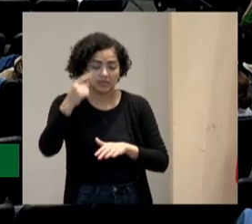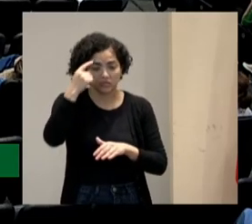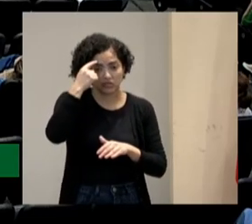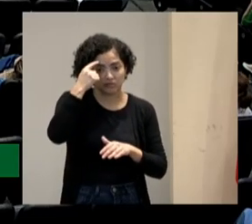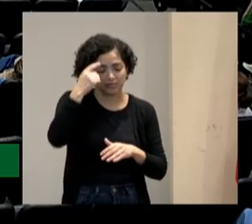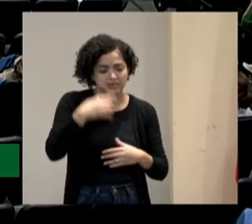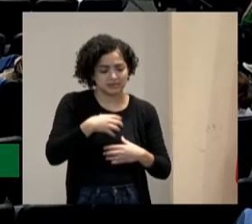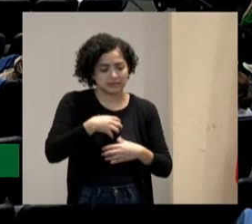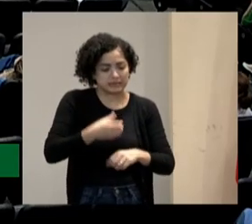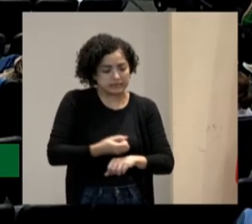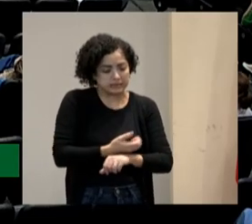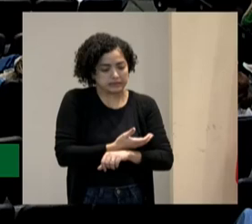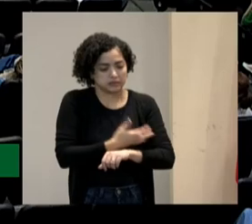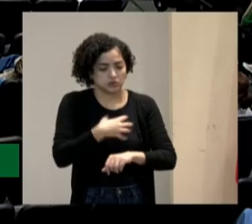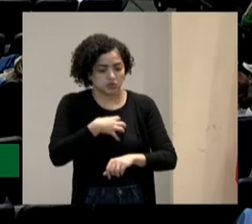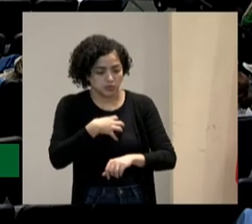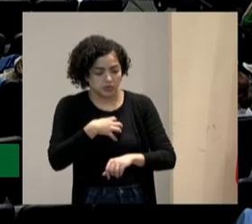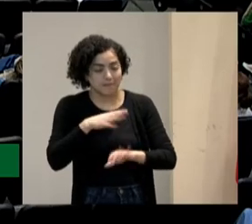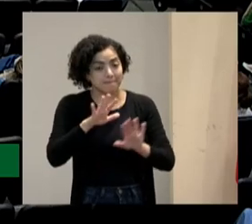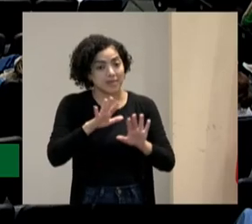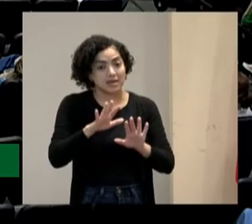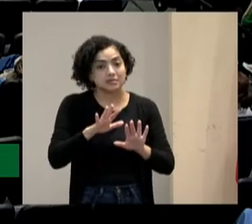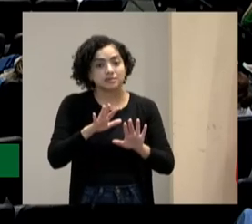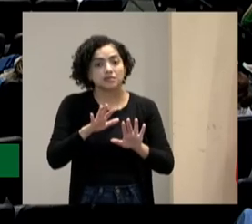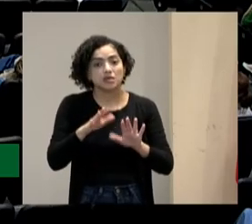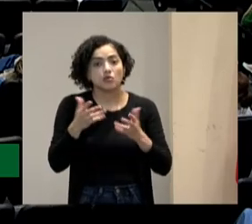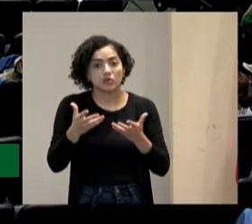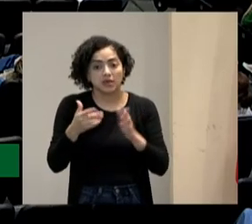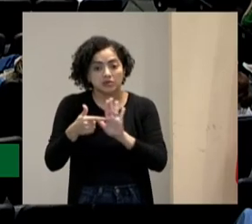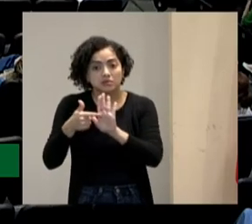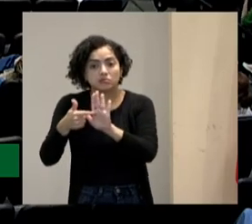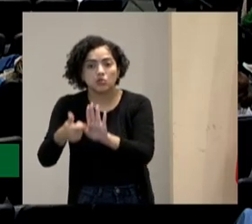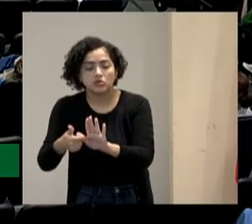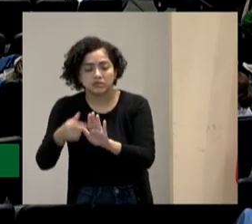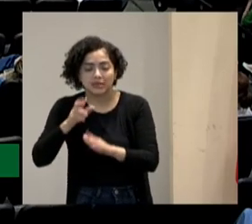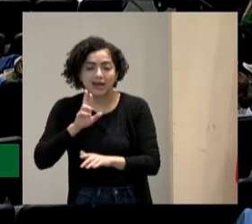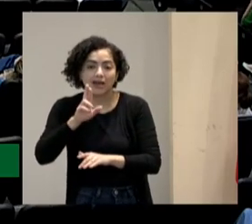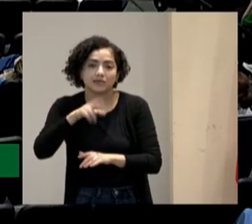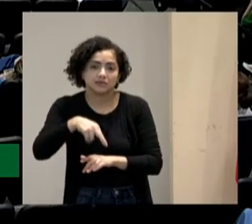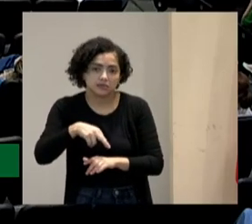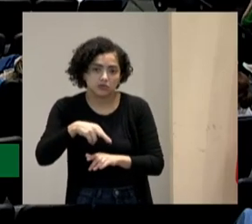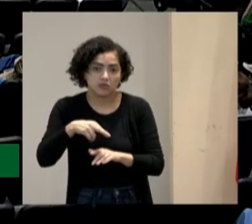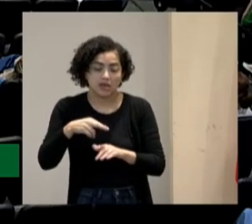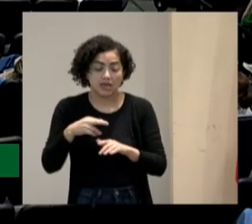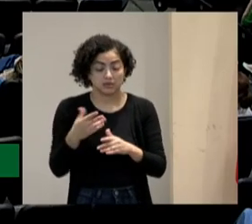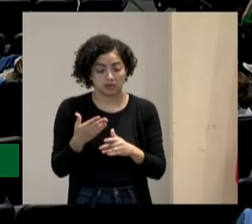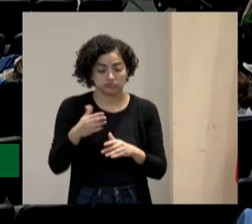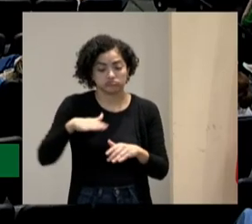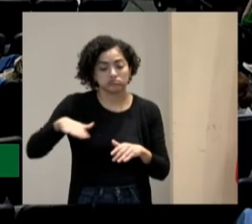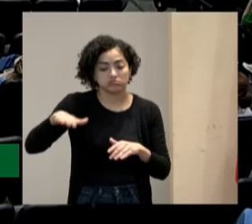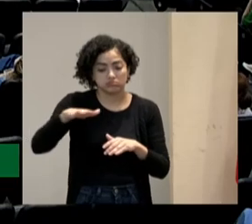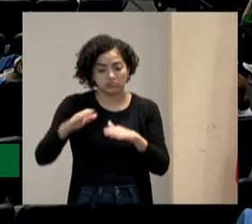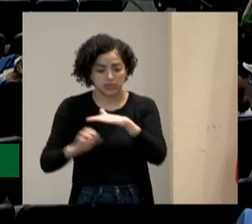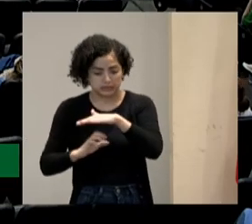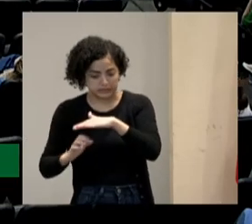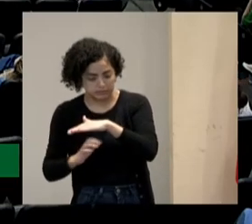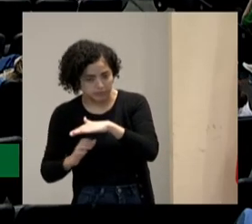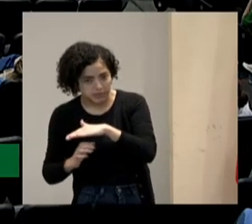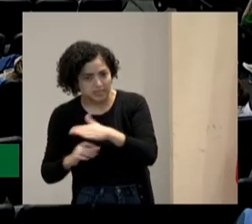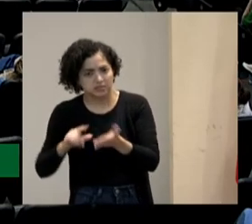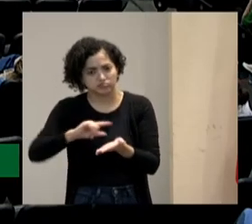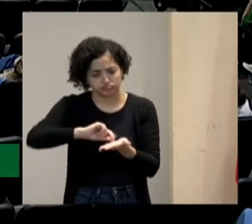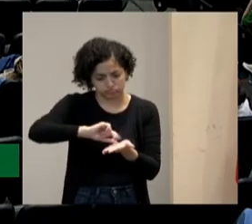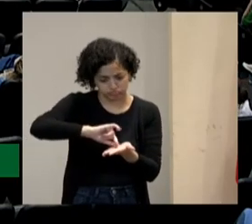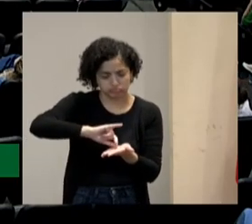emoção e eu estou tentando trazer algo voltado para a razão porque as empresas a gente vive num país capitalista as empresas